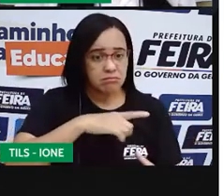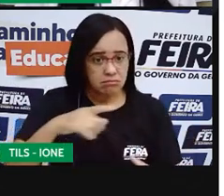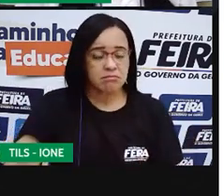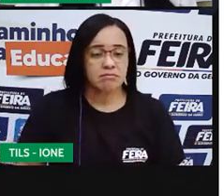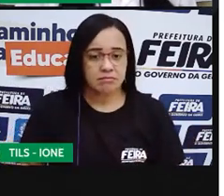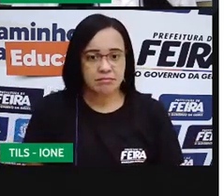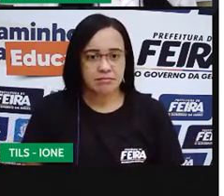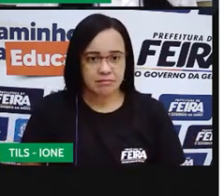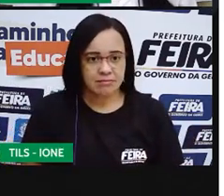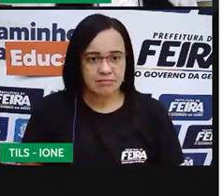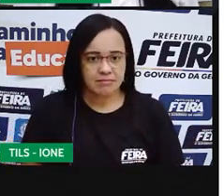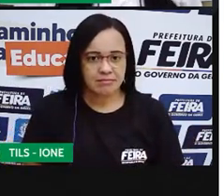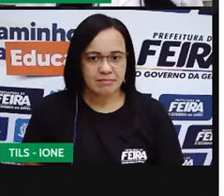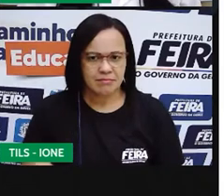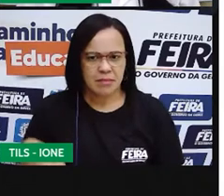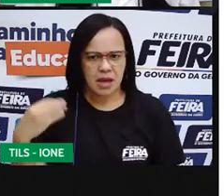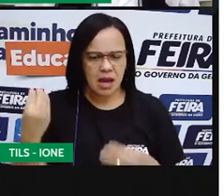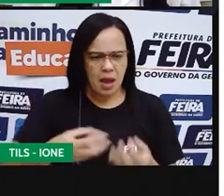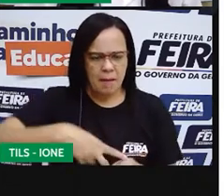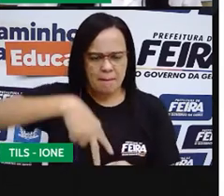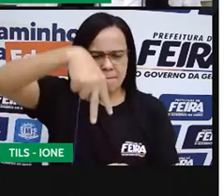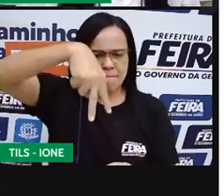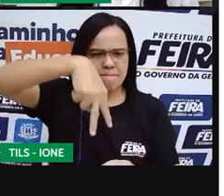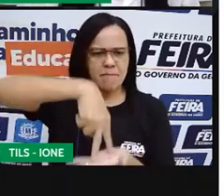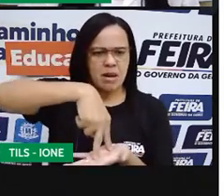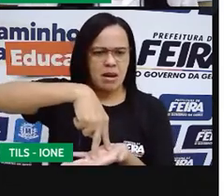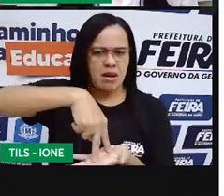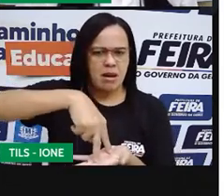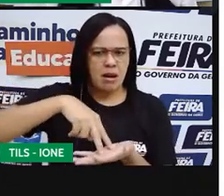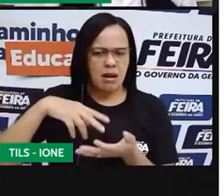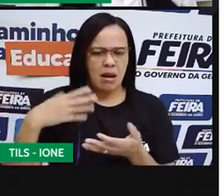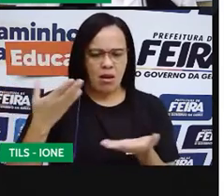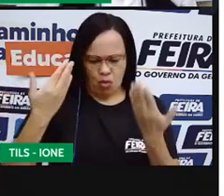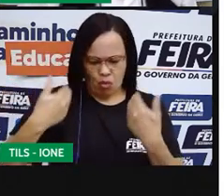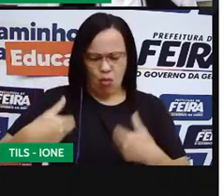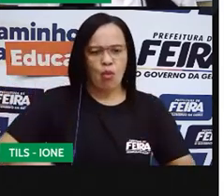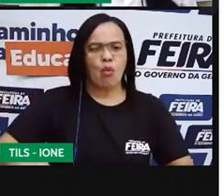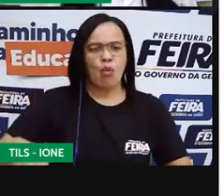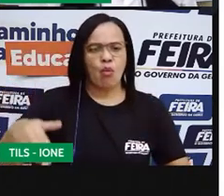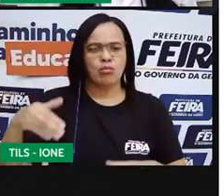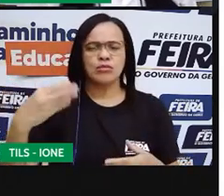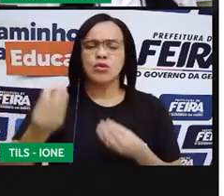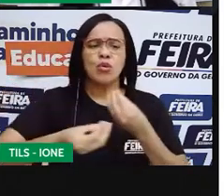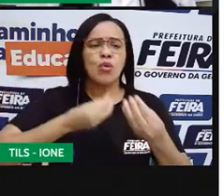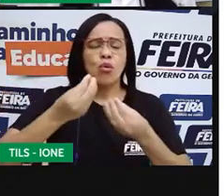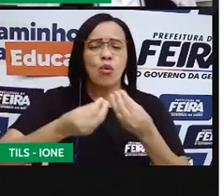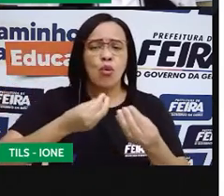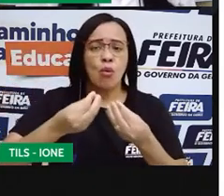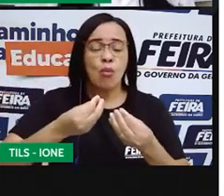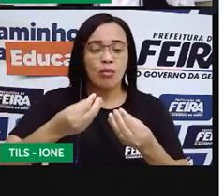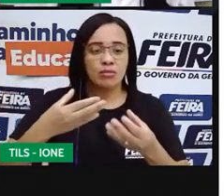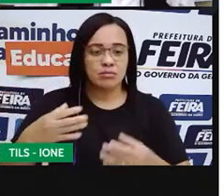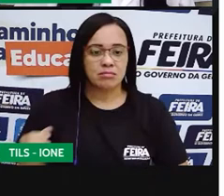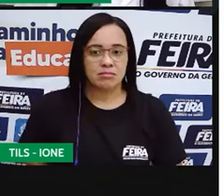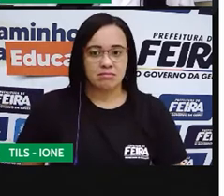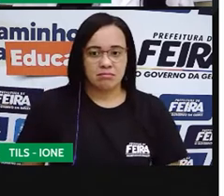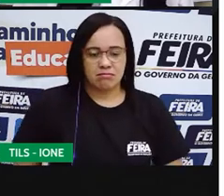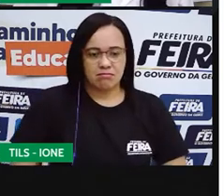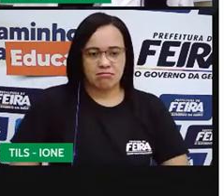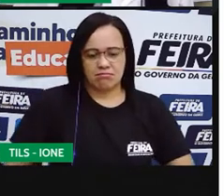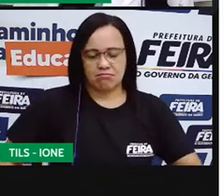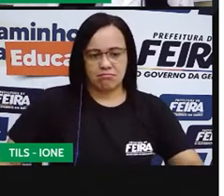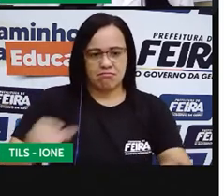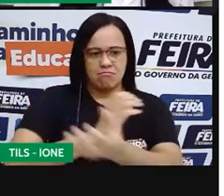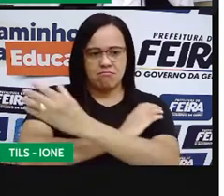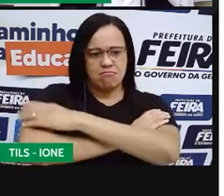A maneira como ele está em pé, a representação aí dessa imagem, mostrando a expressão corporal dele. Demonstra para a